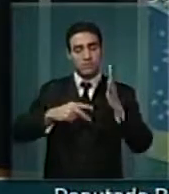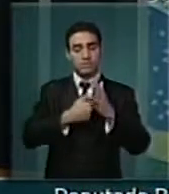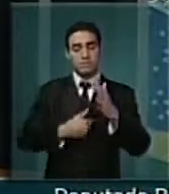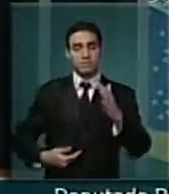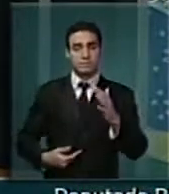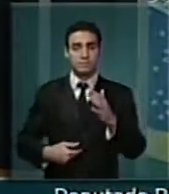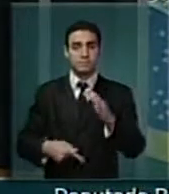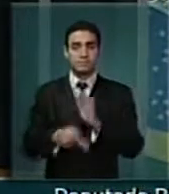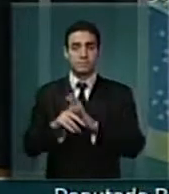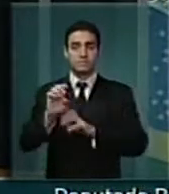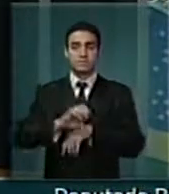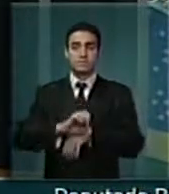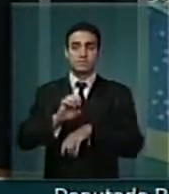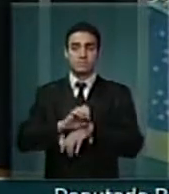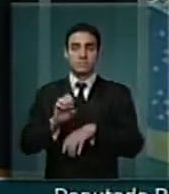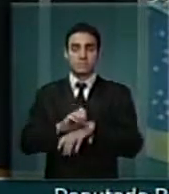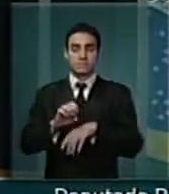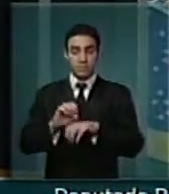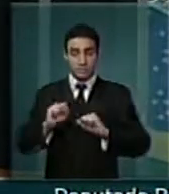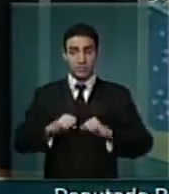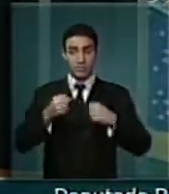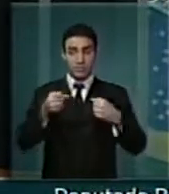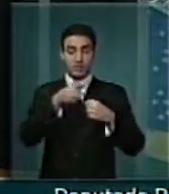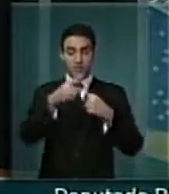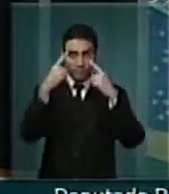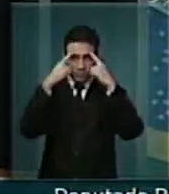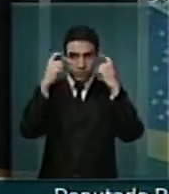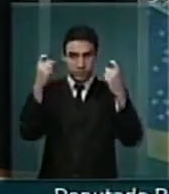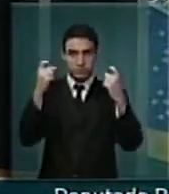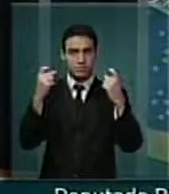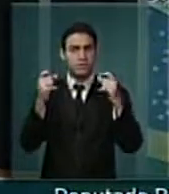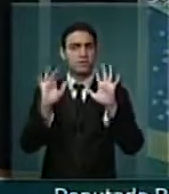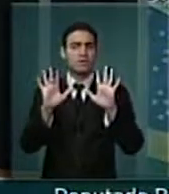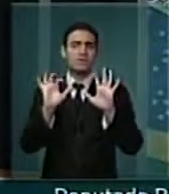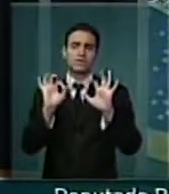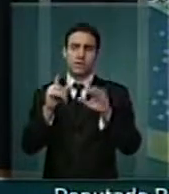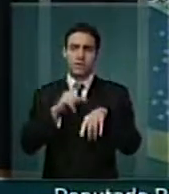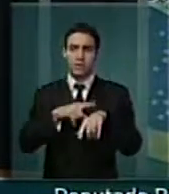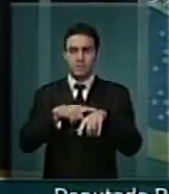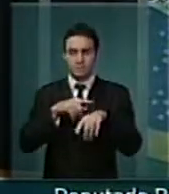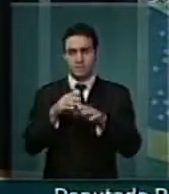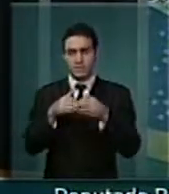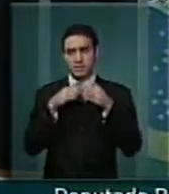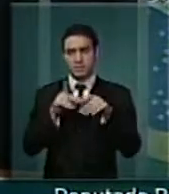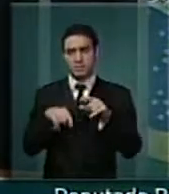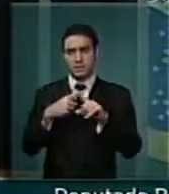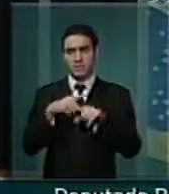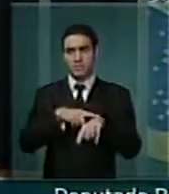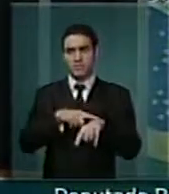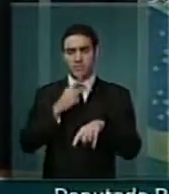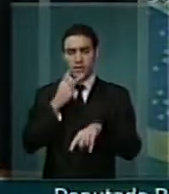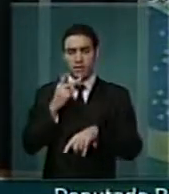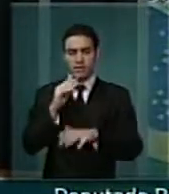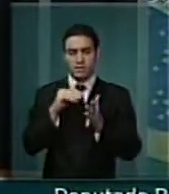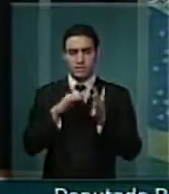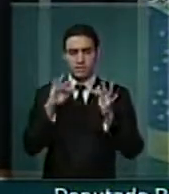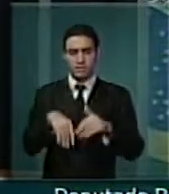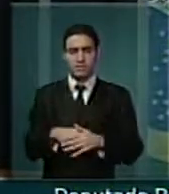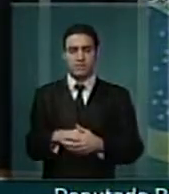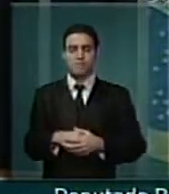públicas e estaduais de enfrentamento a esse tipo de violência. E eu apenas peço um segundo para concluir, senhoras deputados,